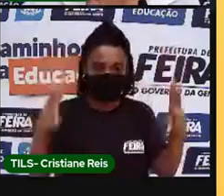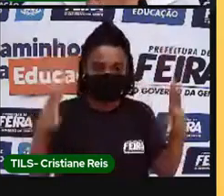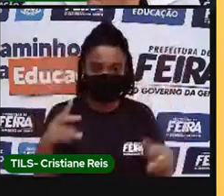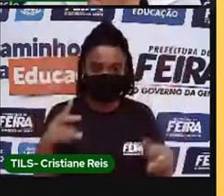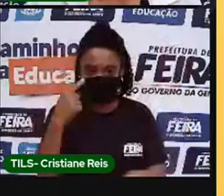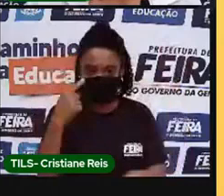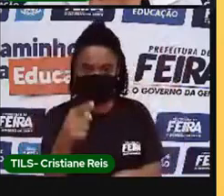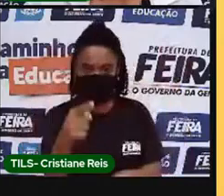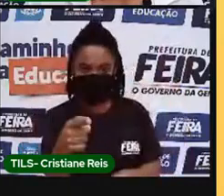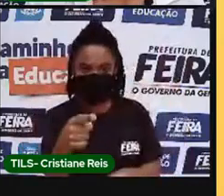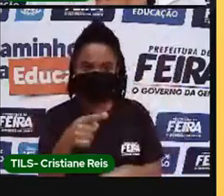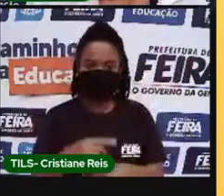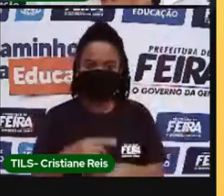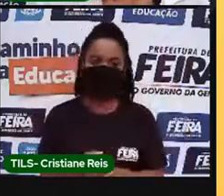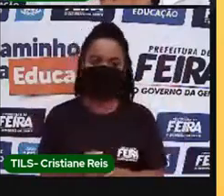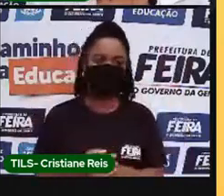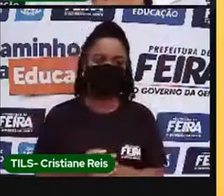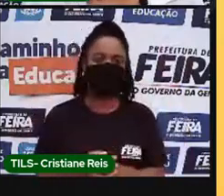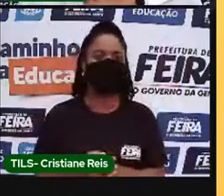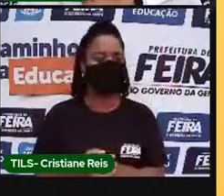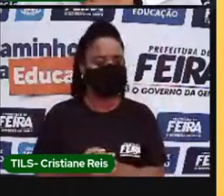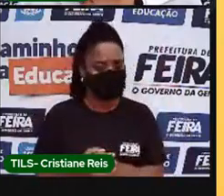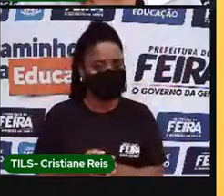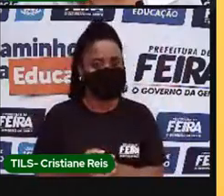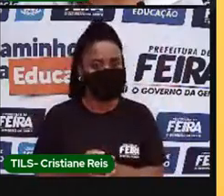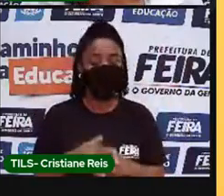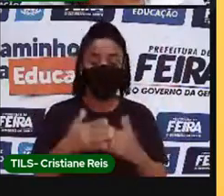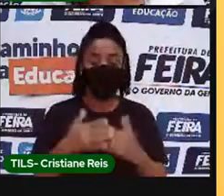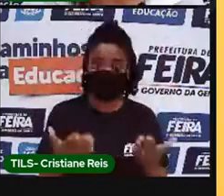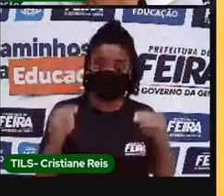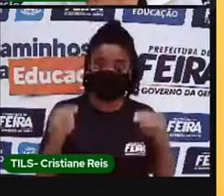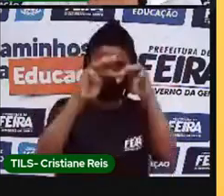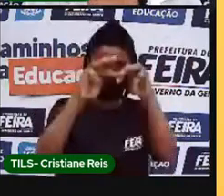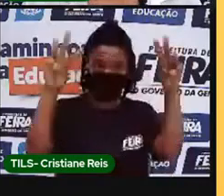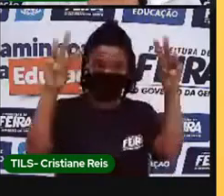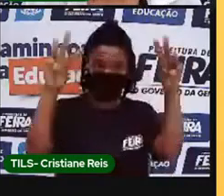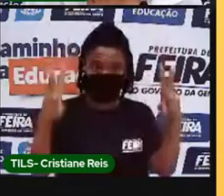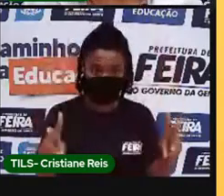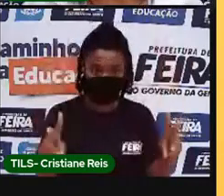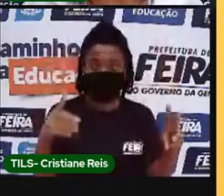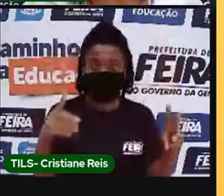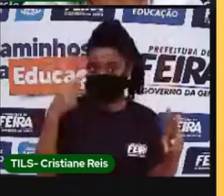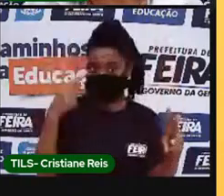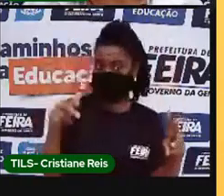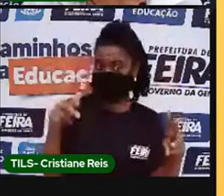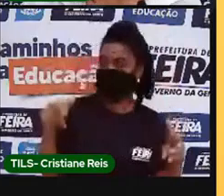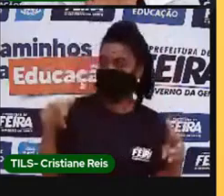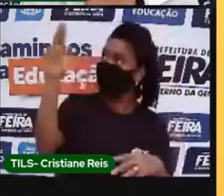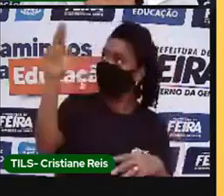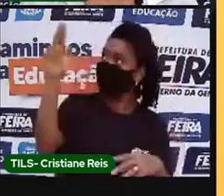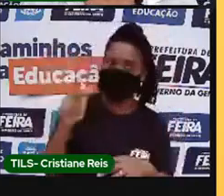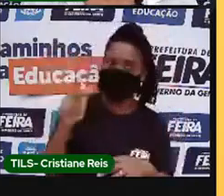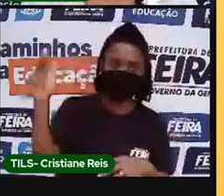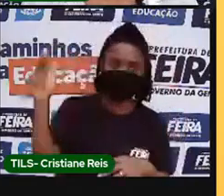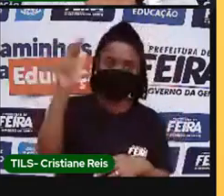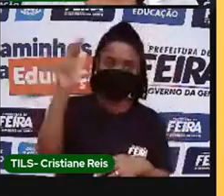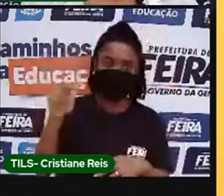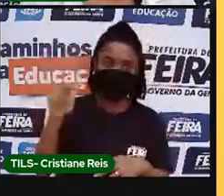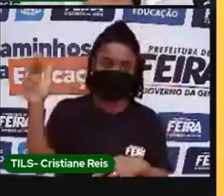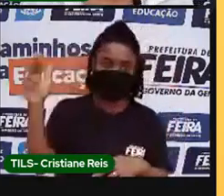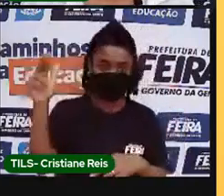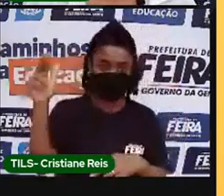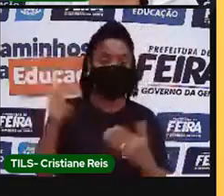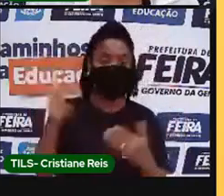possibilidades. Mas, além de compartilhar a tela, eu gostaria de convidá-los a fazer agora uma